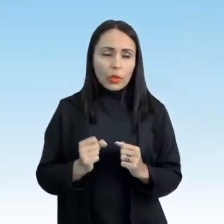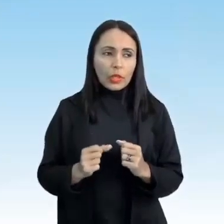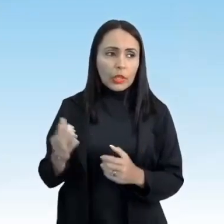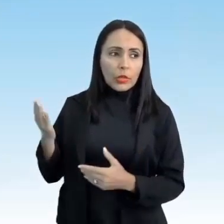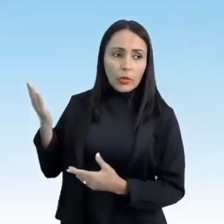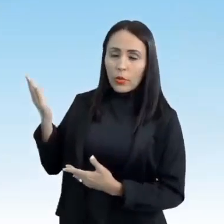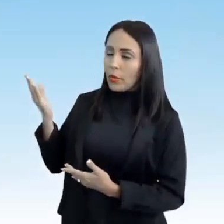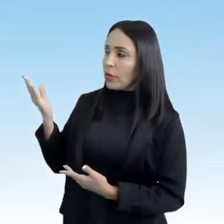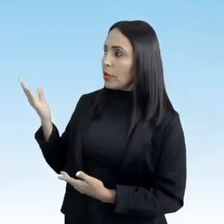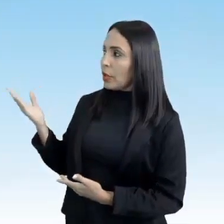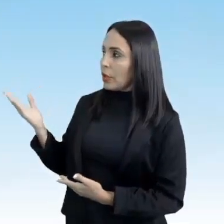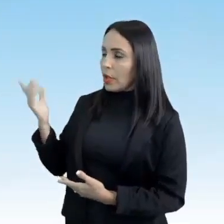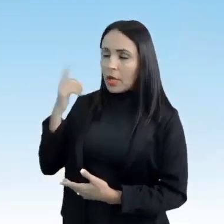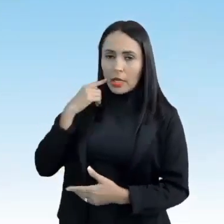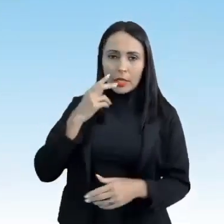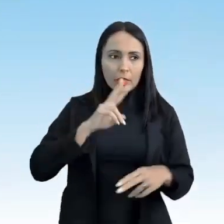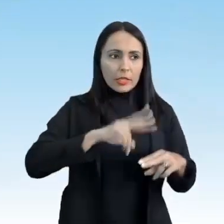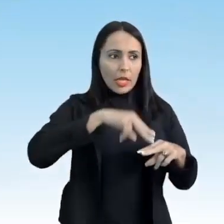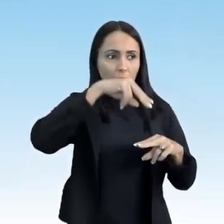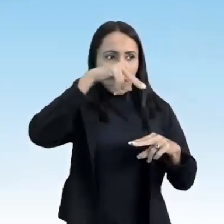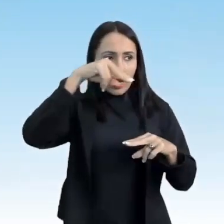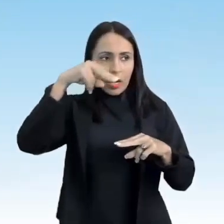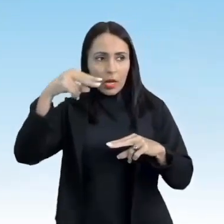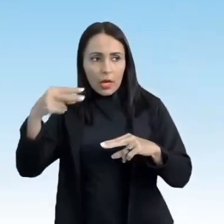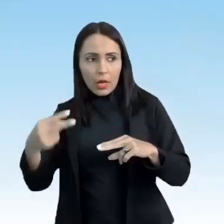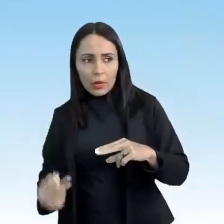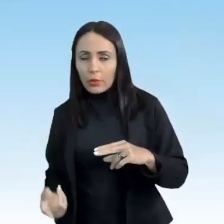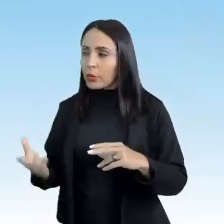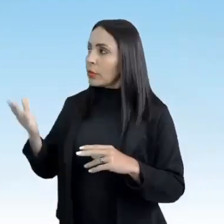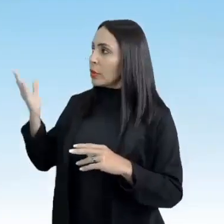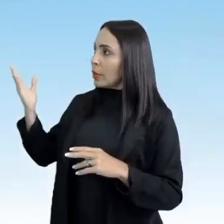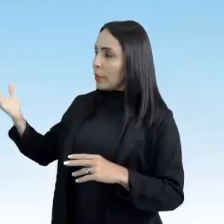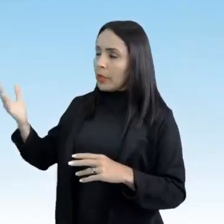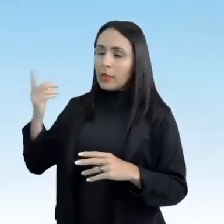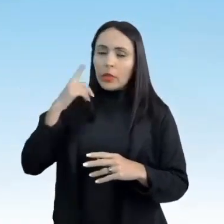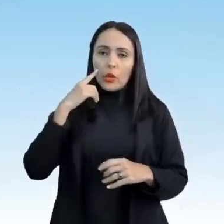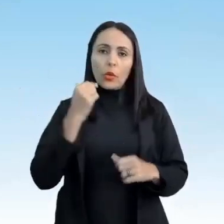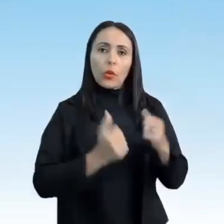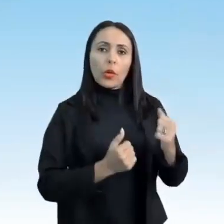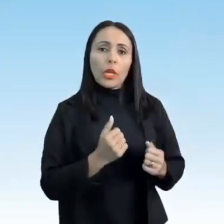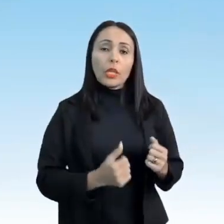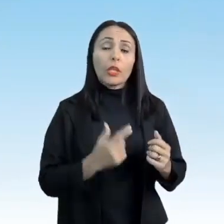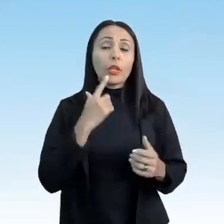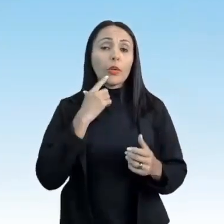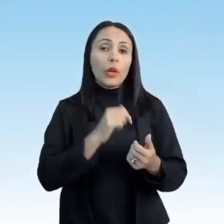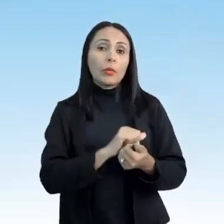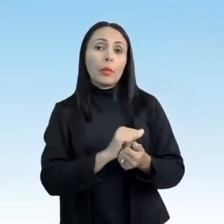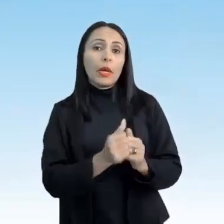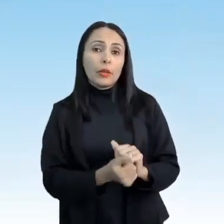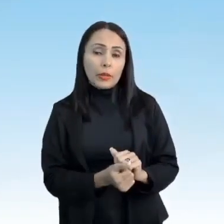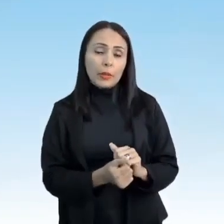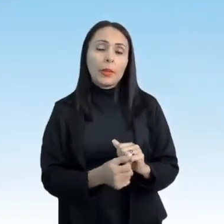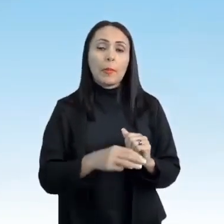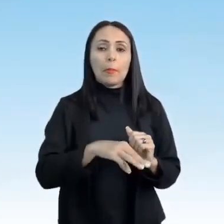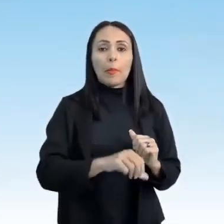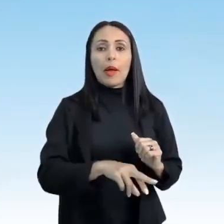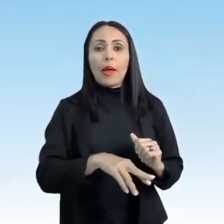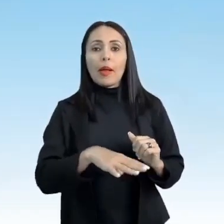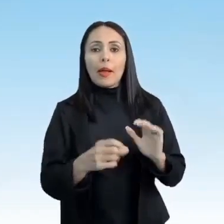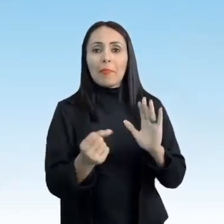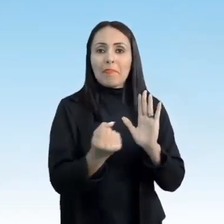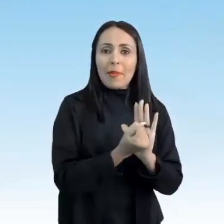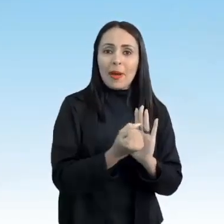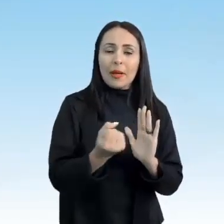corridas, tem saltos, tem o lançamento de dardo, esses todos eles são esportes de marca, que o